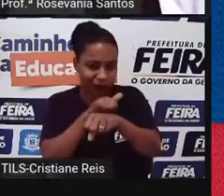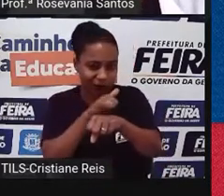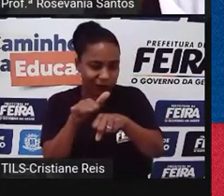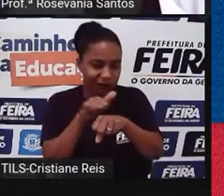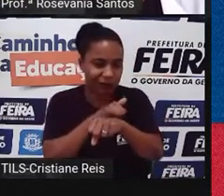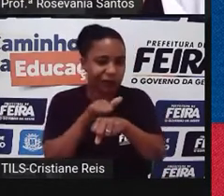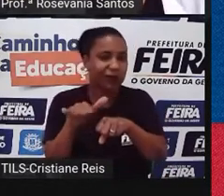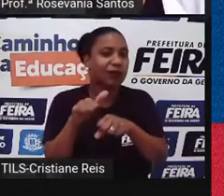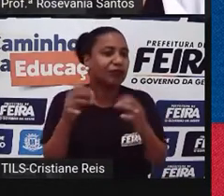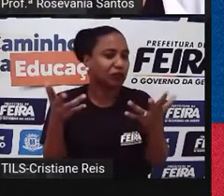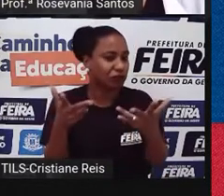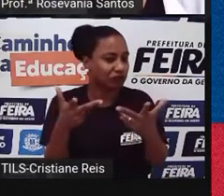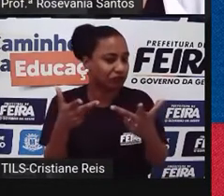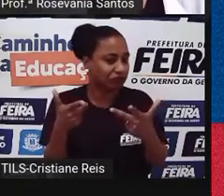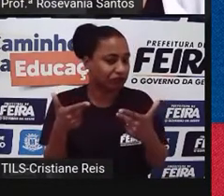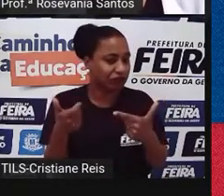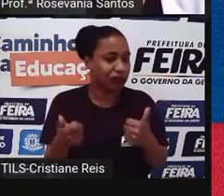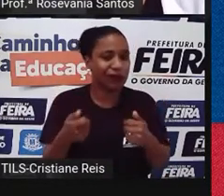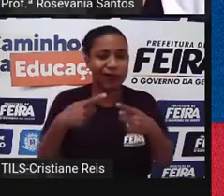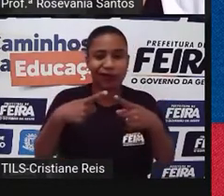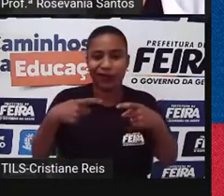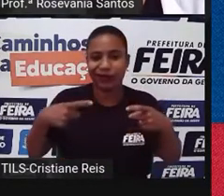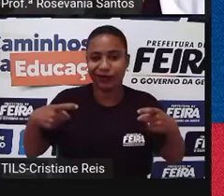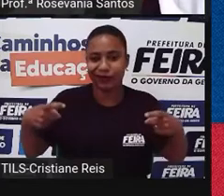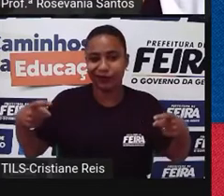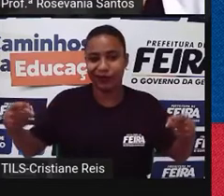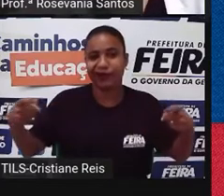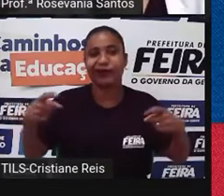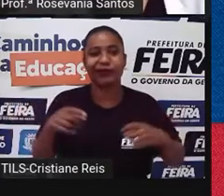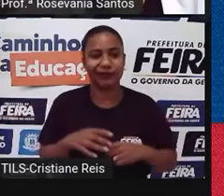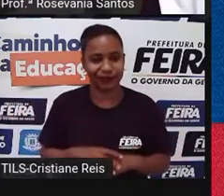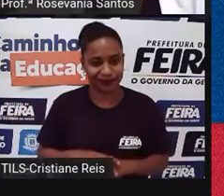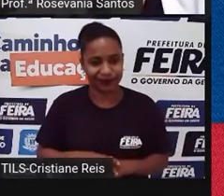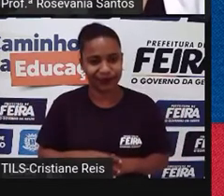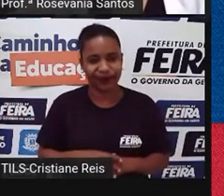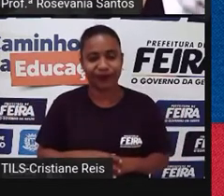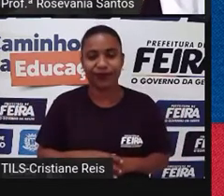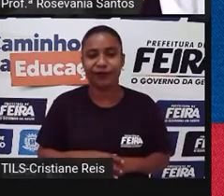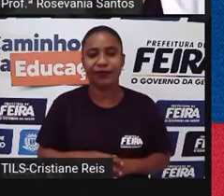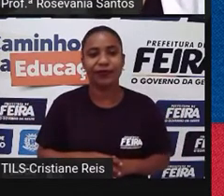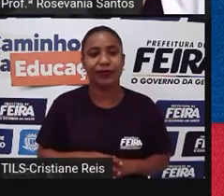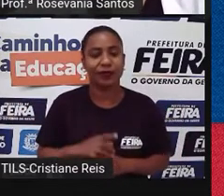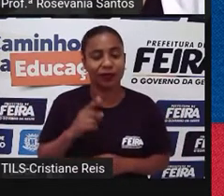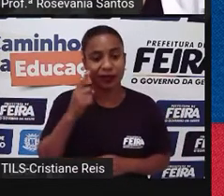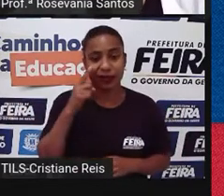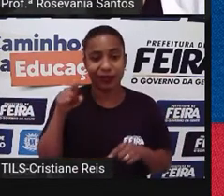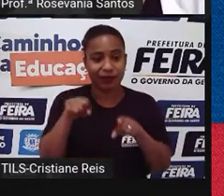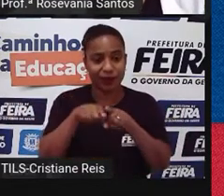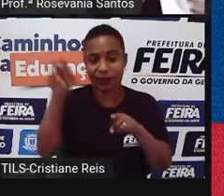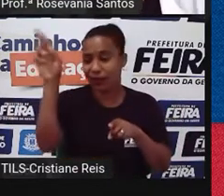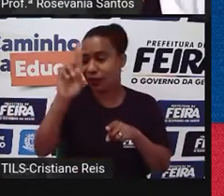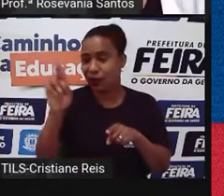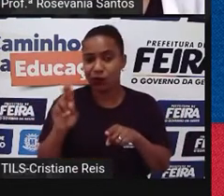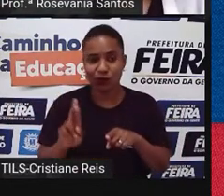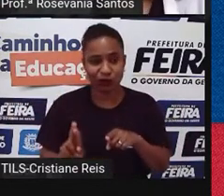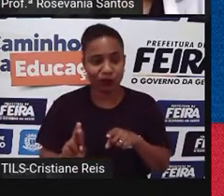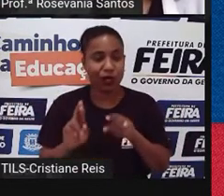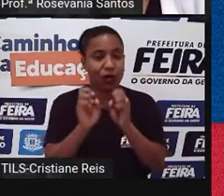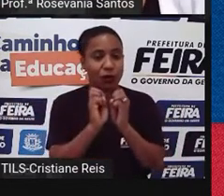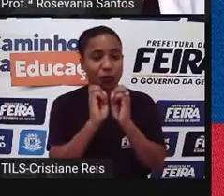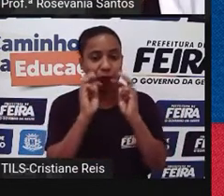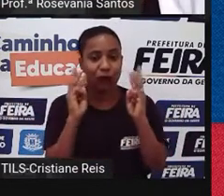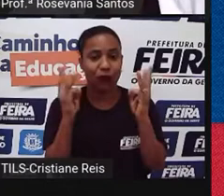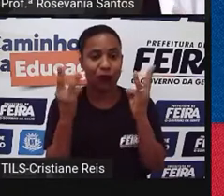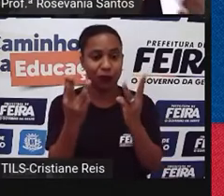mundo. Não à toa que ela faz parte até, né, da comissão da ONU lá, que tem o poder do